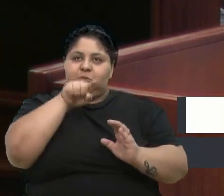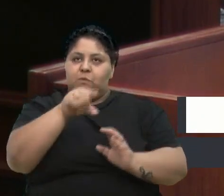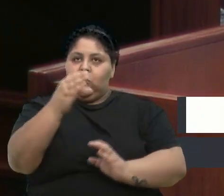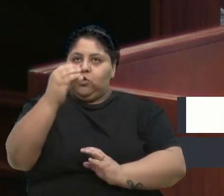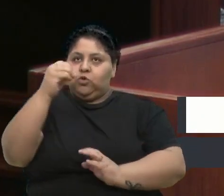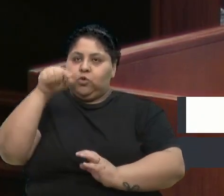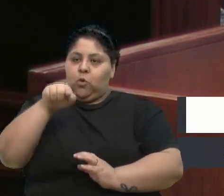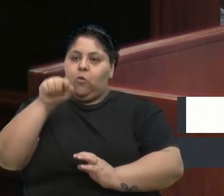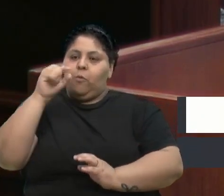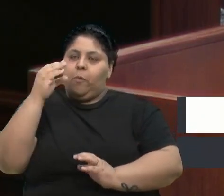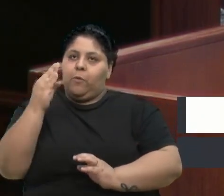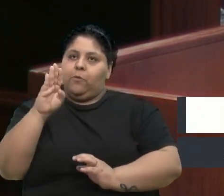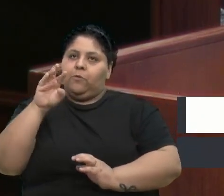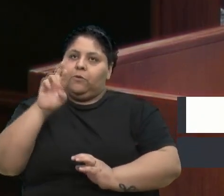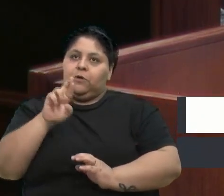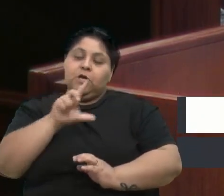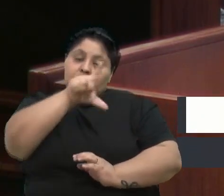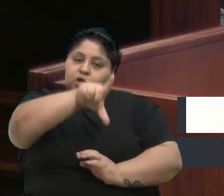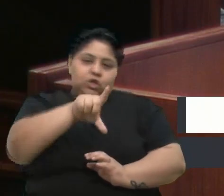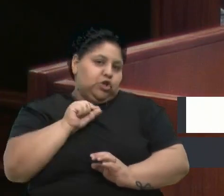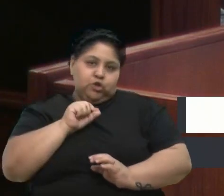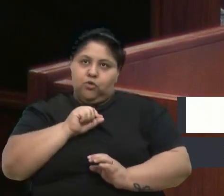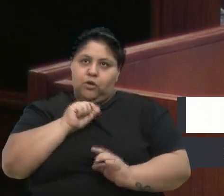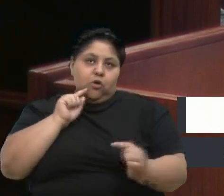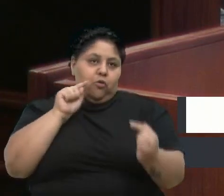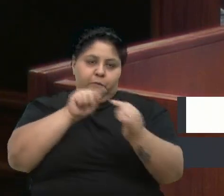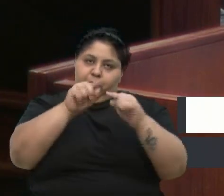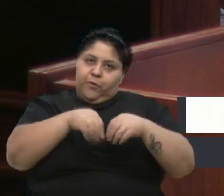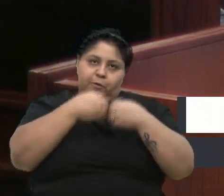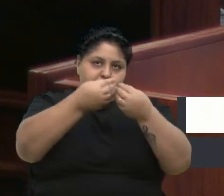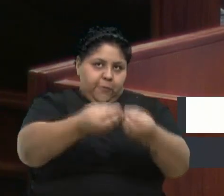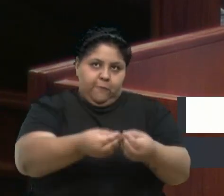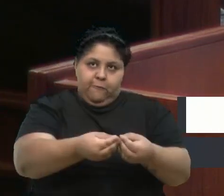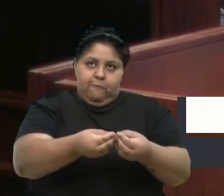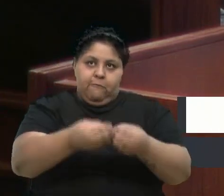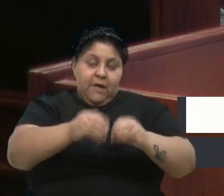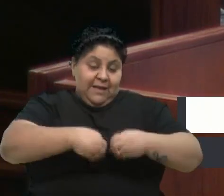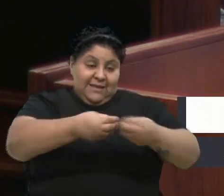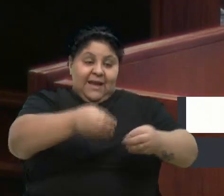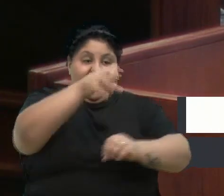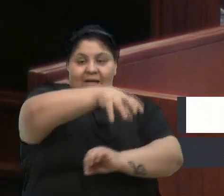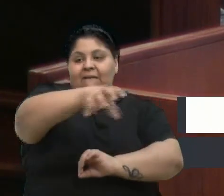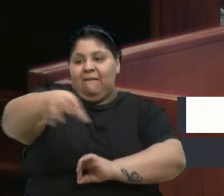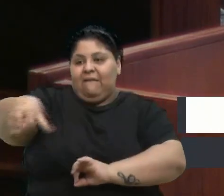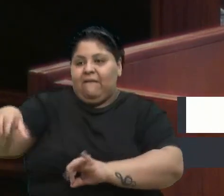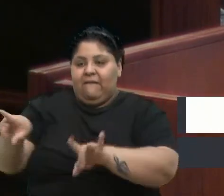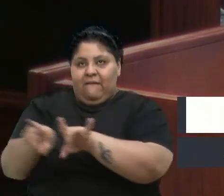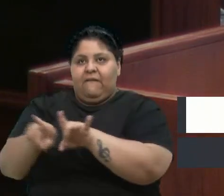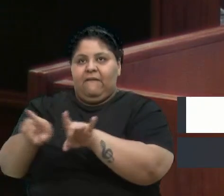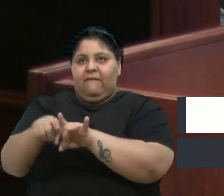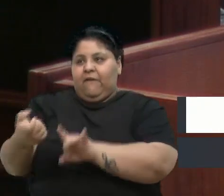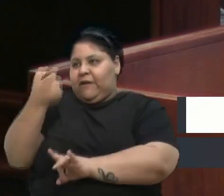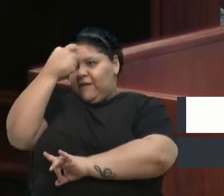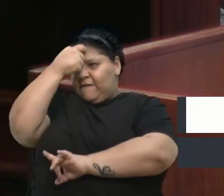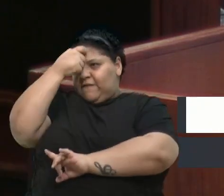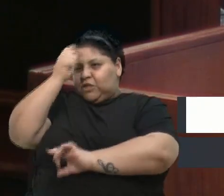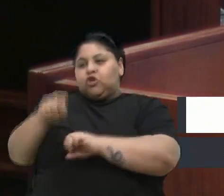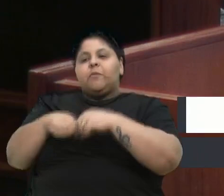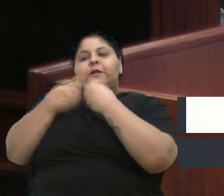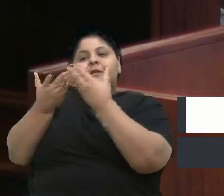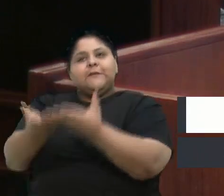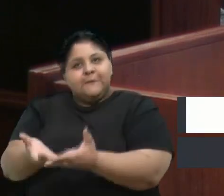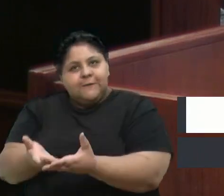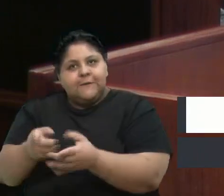causa para doar no site, entregar donativo nos pontos de coleta, refletir sobre a doação e